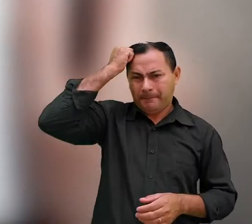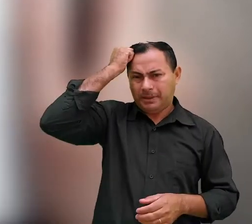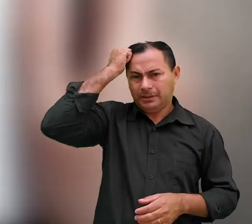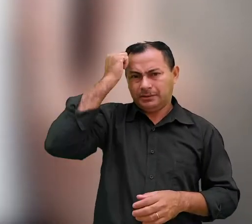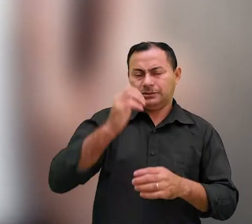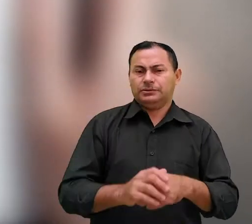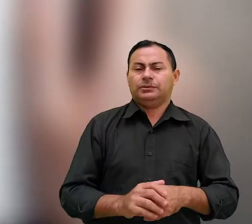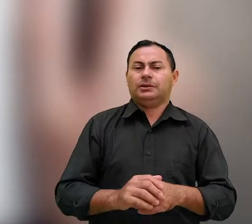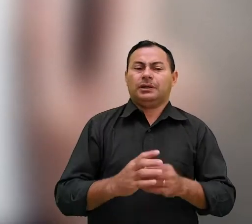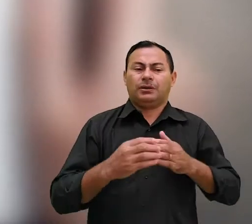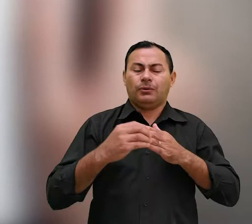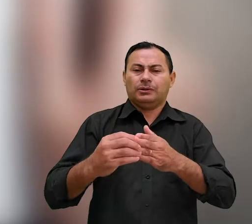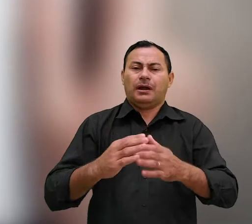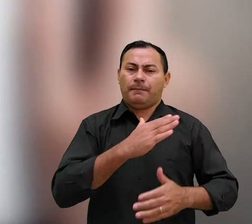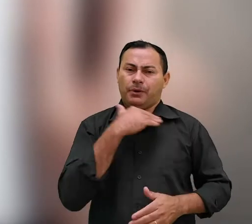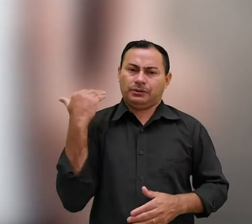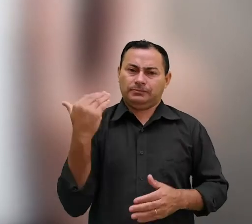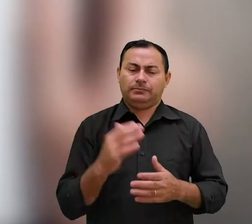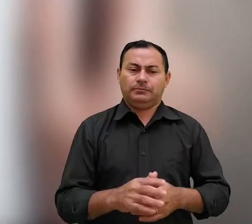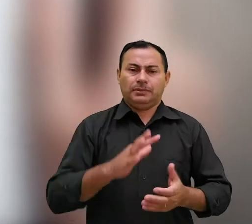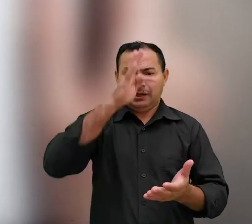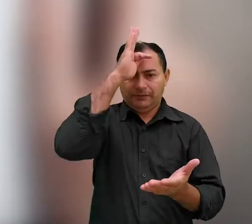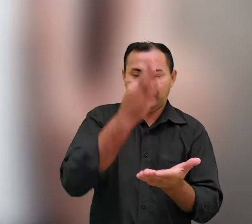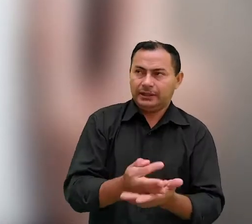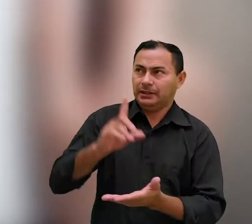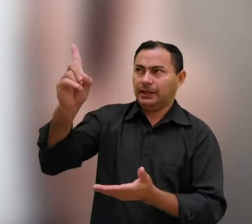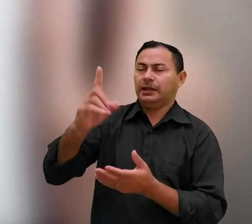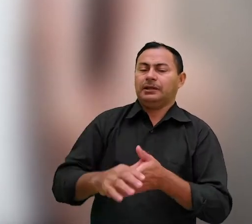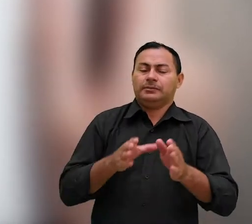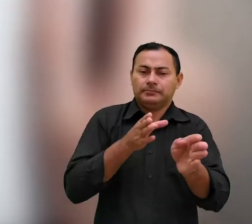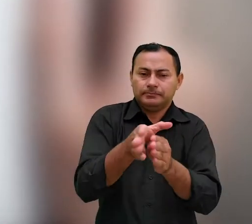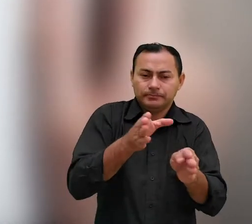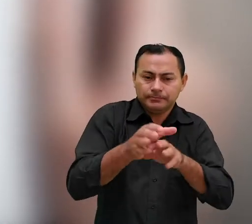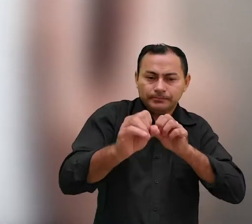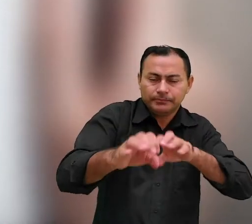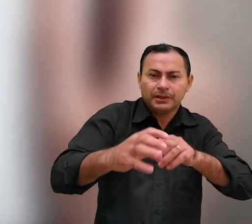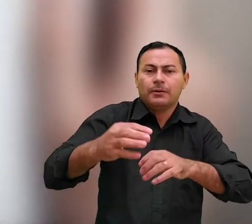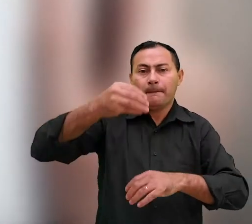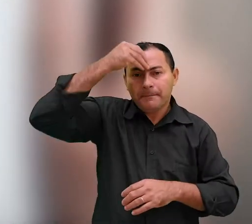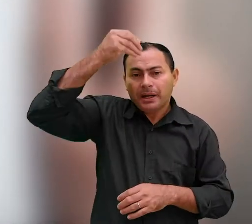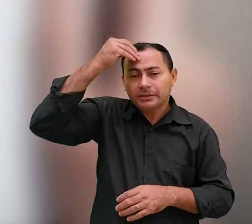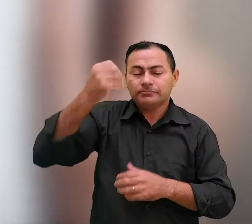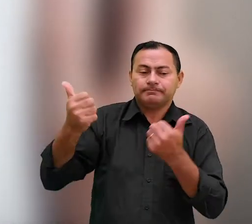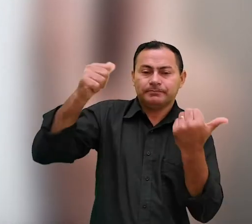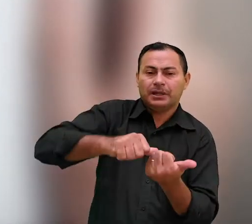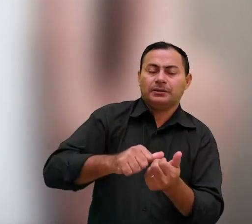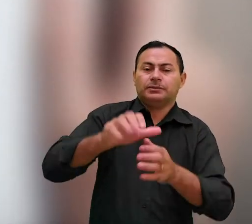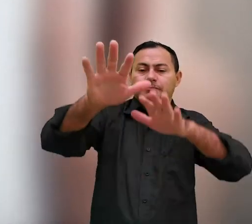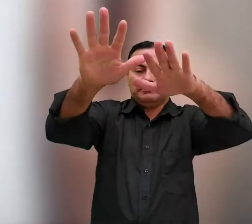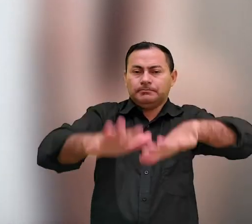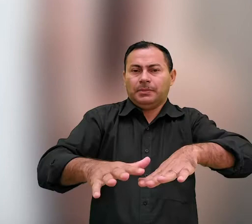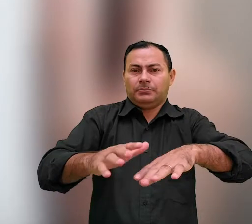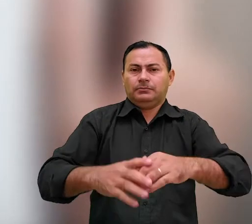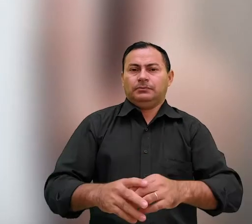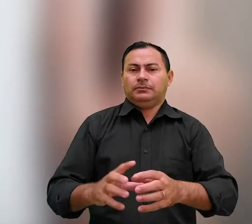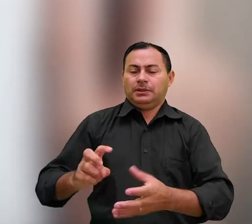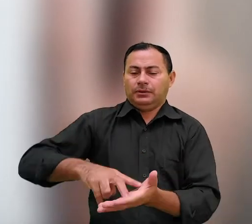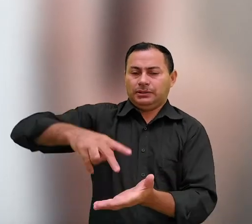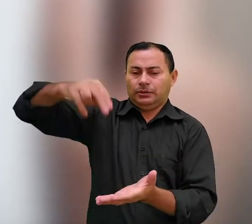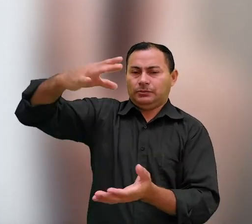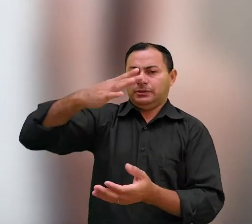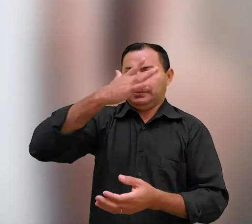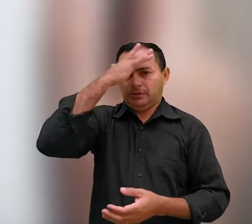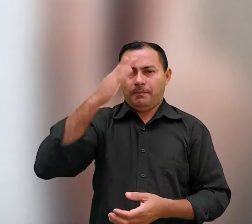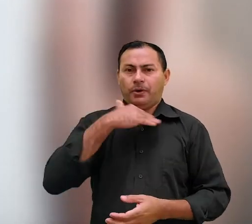arrependimento de atos que conduzem a morte da fé em Deus da instrução a respeito do batismo imposição de mãos da